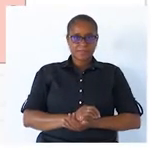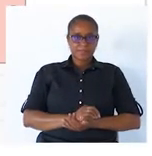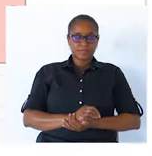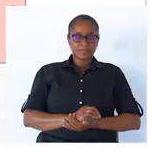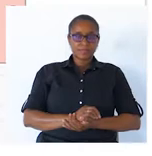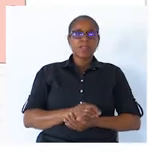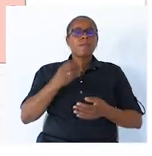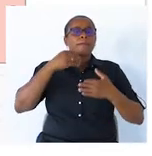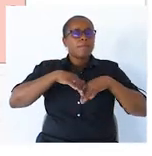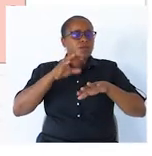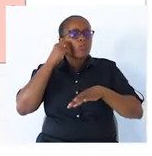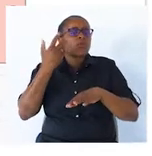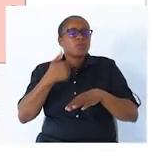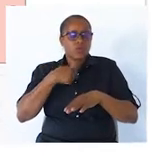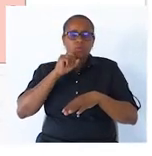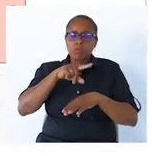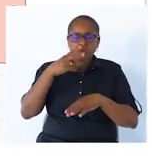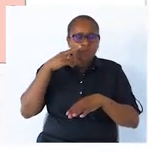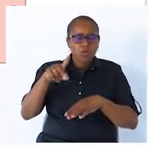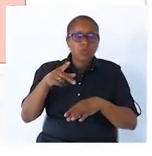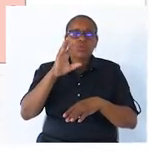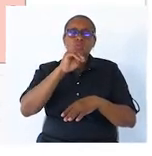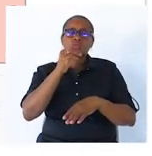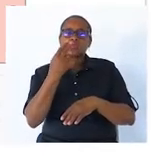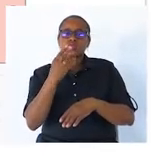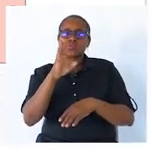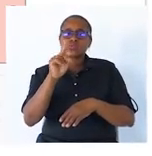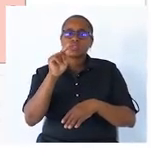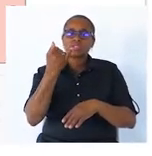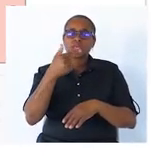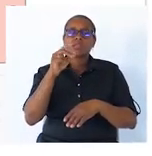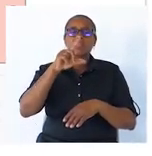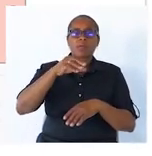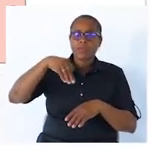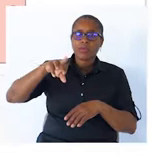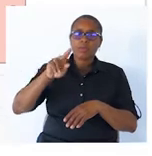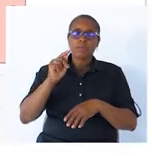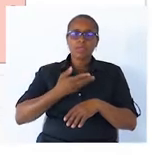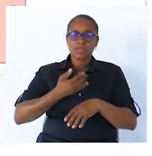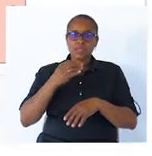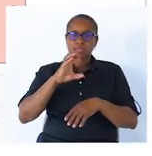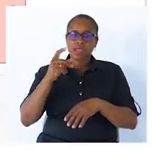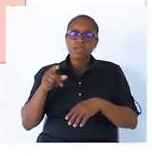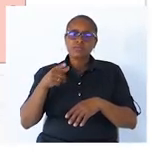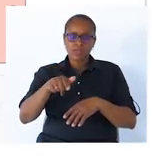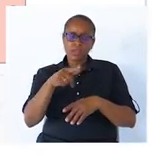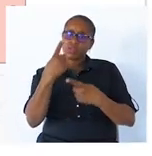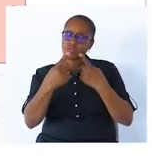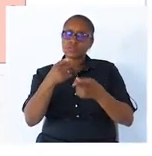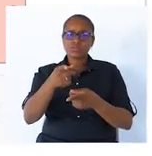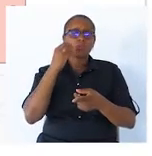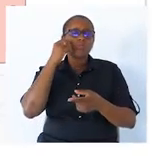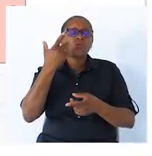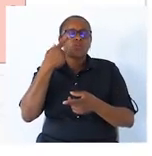Mas como é que eu posso encontrar o sujeito e o predicar? Temos aqui algumas dicas. Como encontrar o